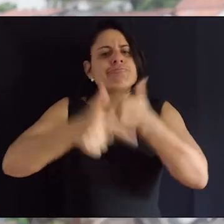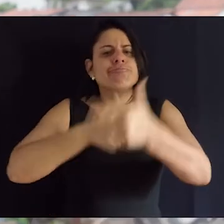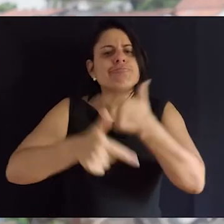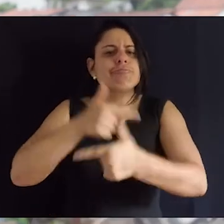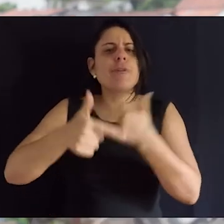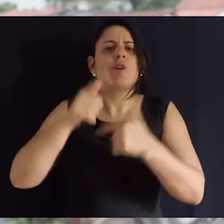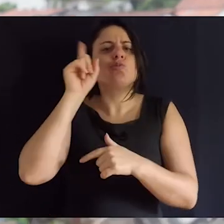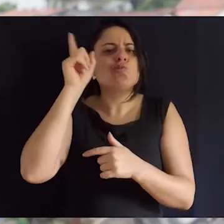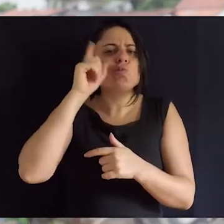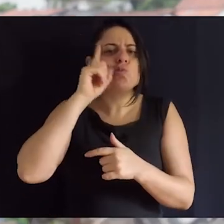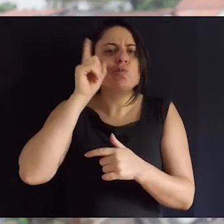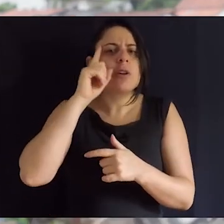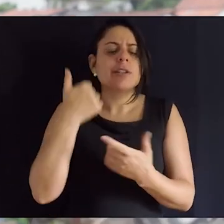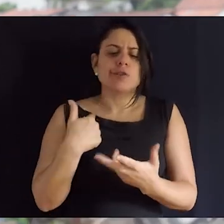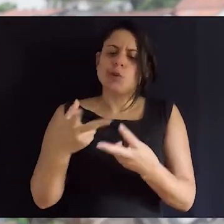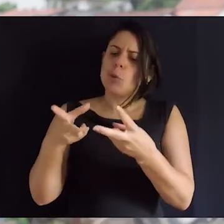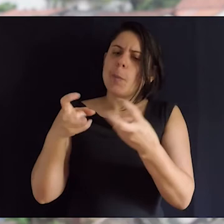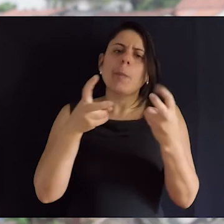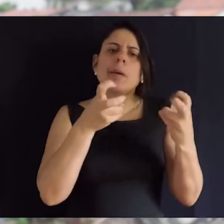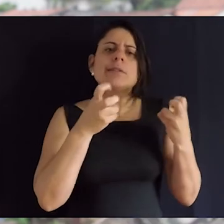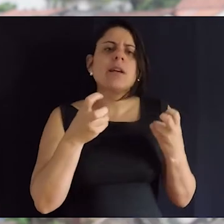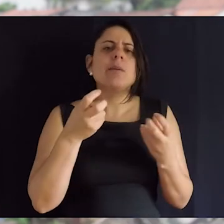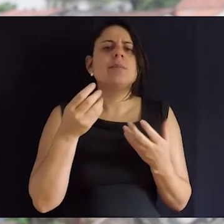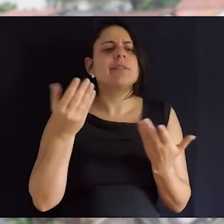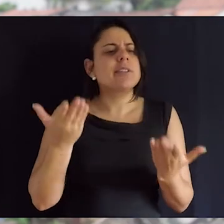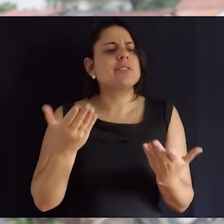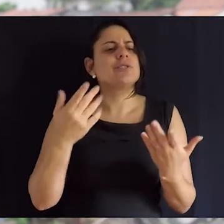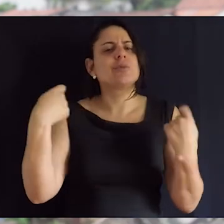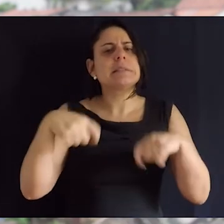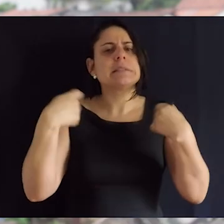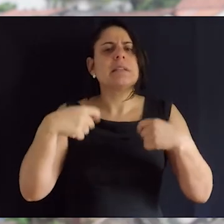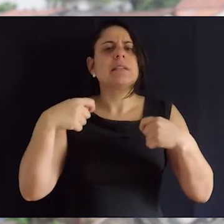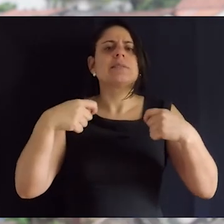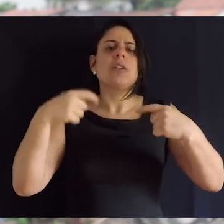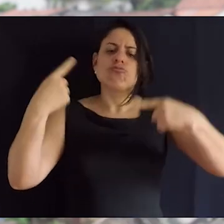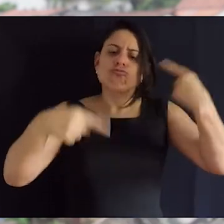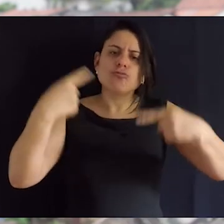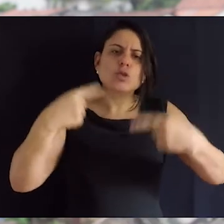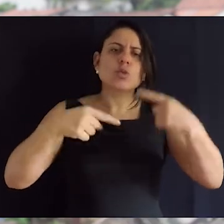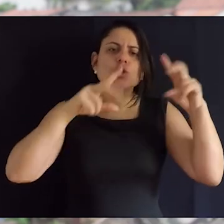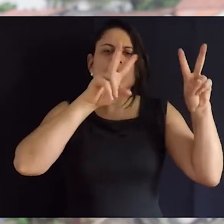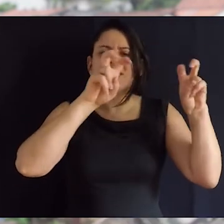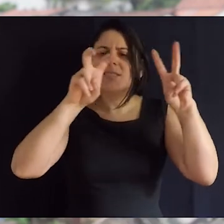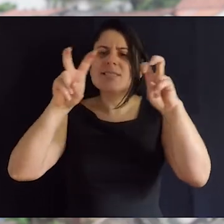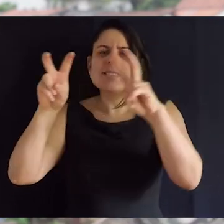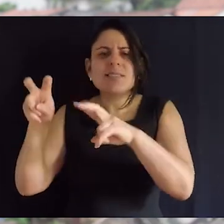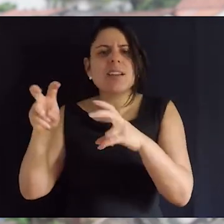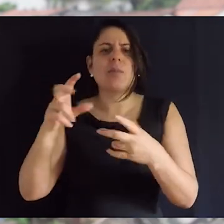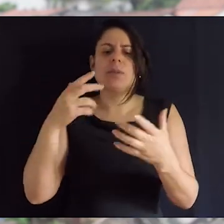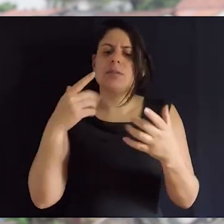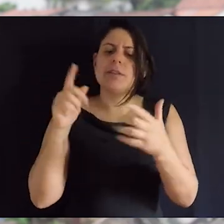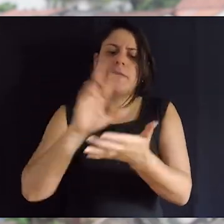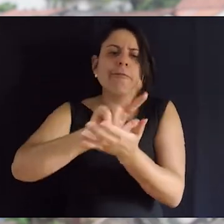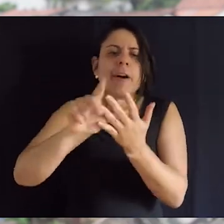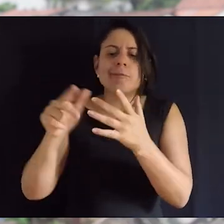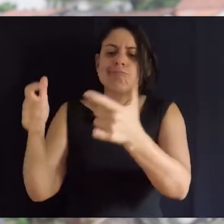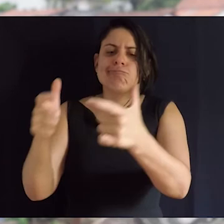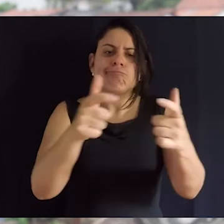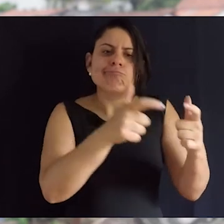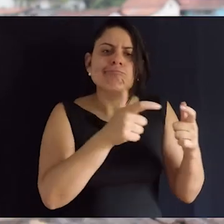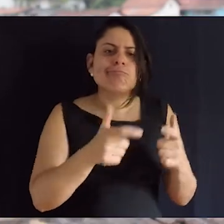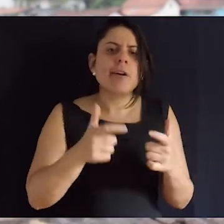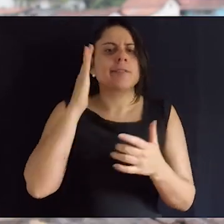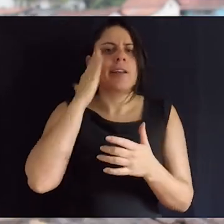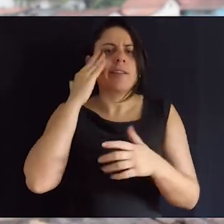ativos na cidade, e percebemos que cada vez mais precisamos discutir nossas presenças em diversos